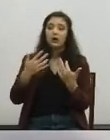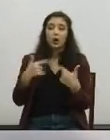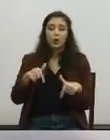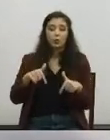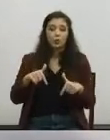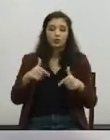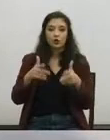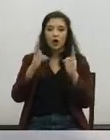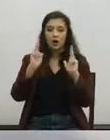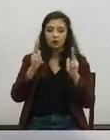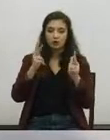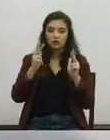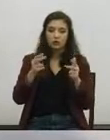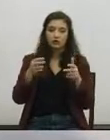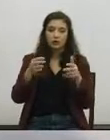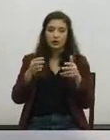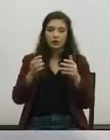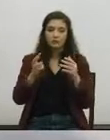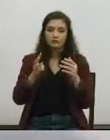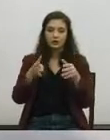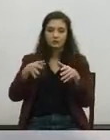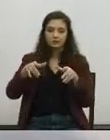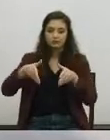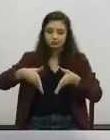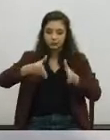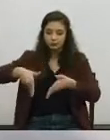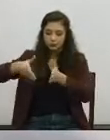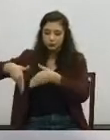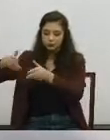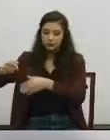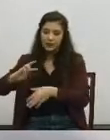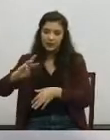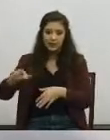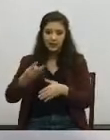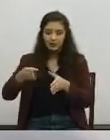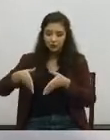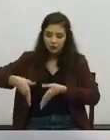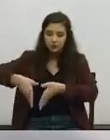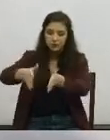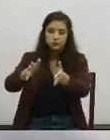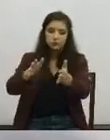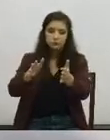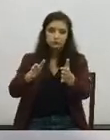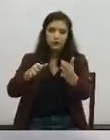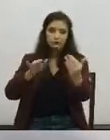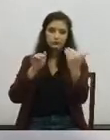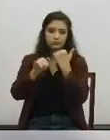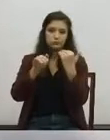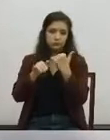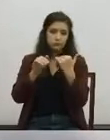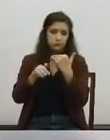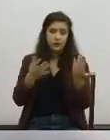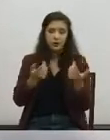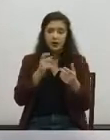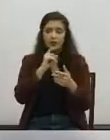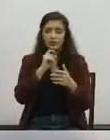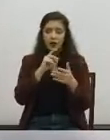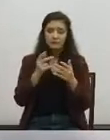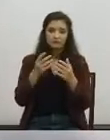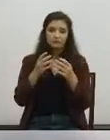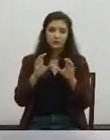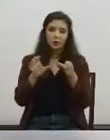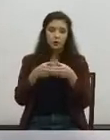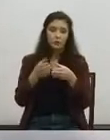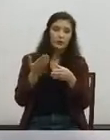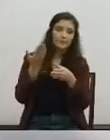uma autostrada de três vias para cada lado, aquilo que temos na proposta que já vem da vereação passada, que é a mesma